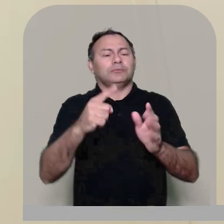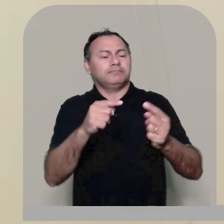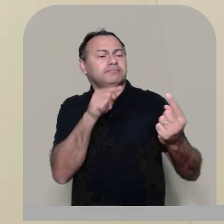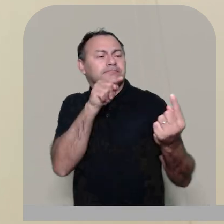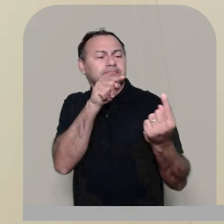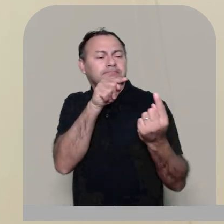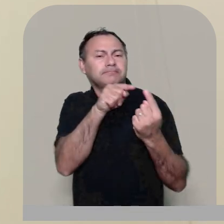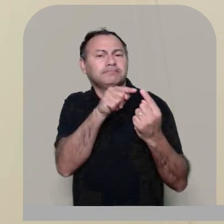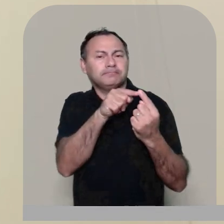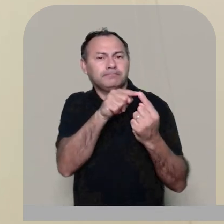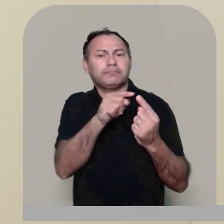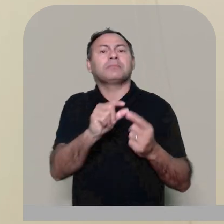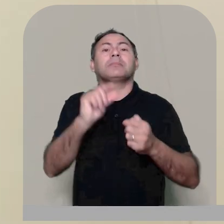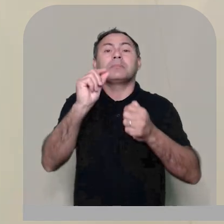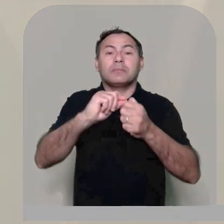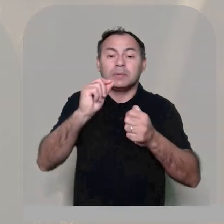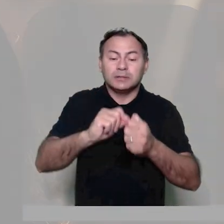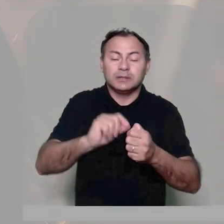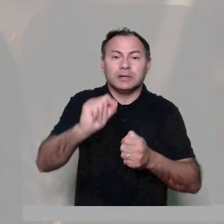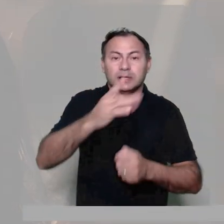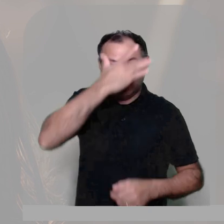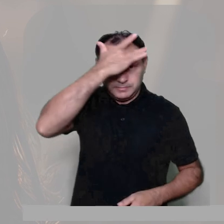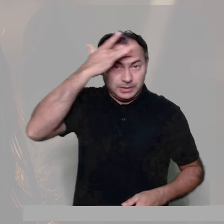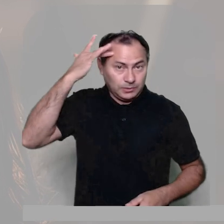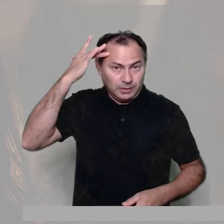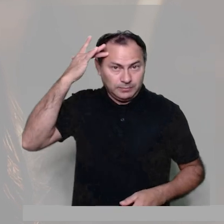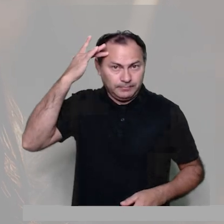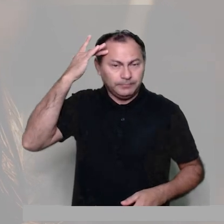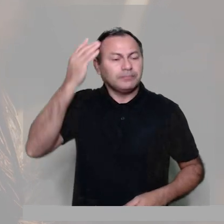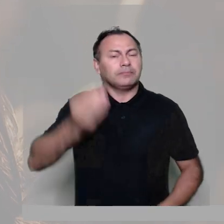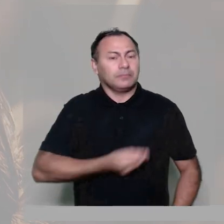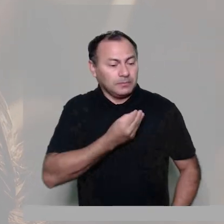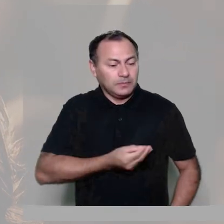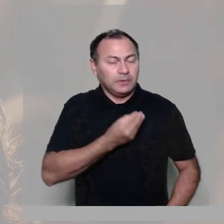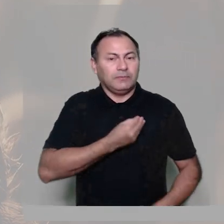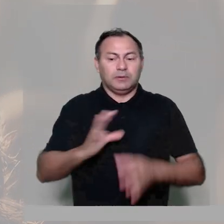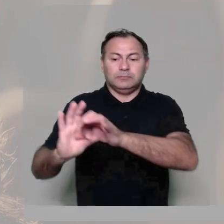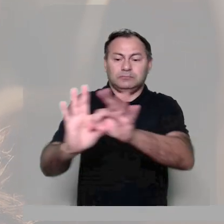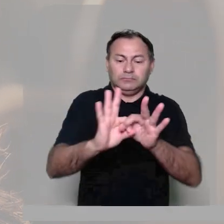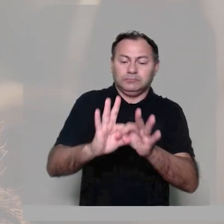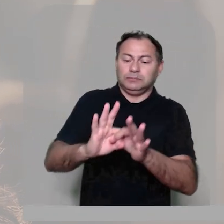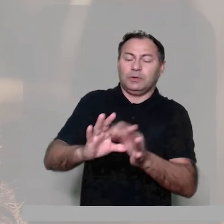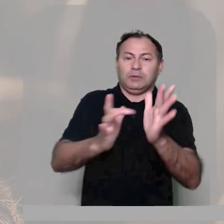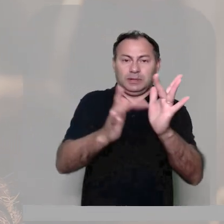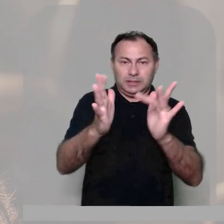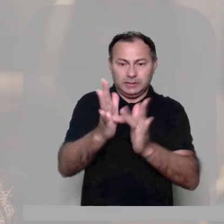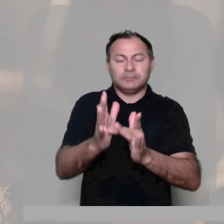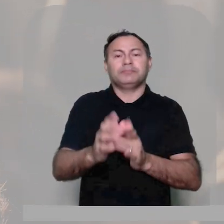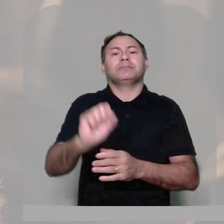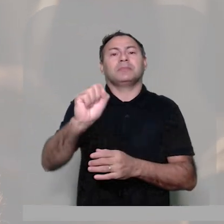finalidade fazer com que os homens vivam em comunhão com cristo